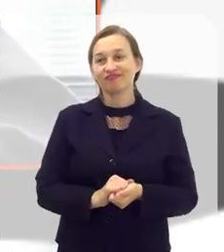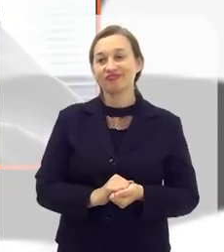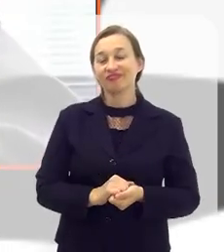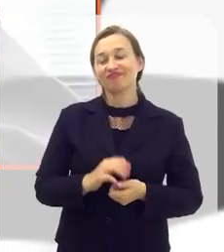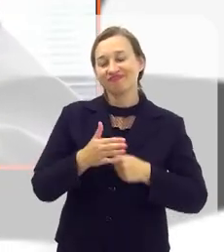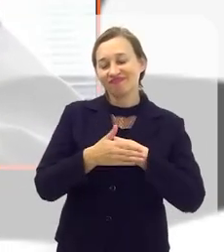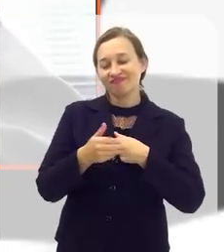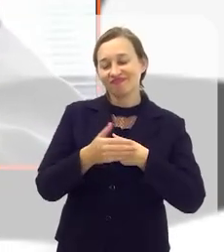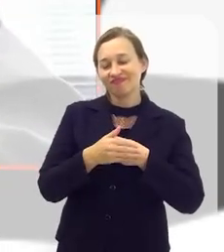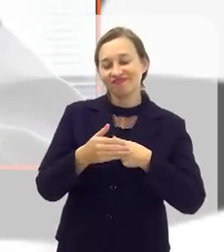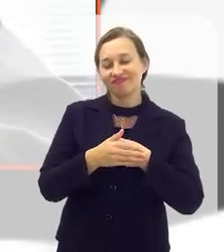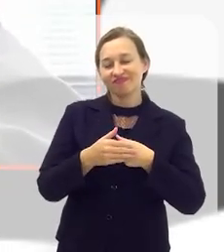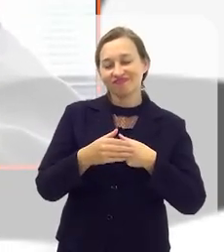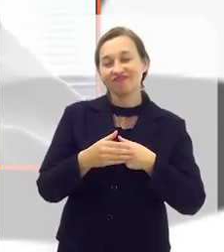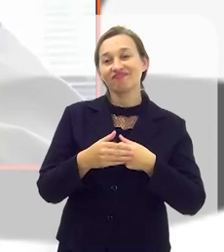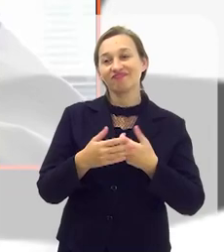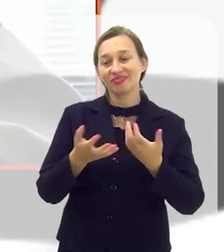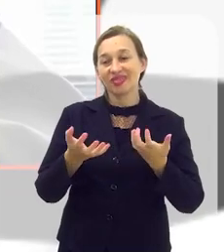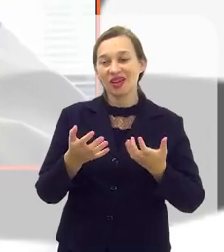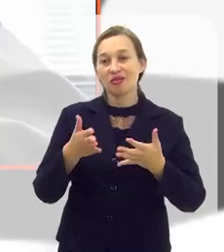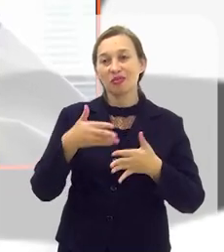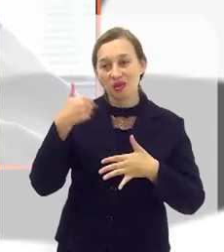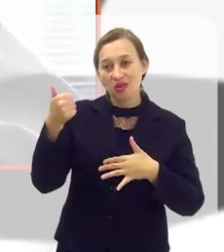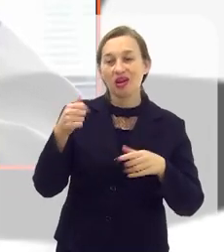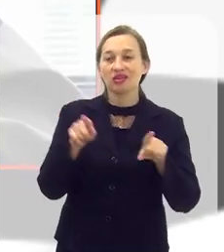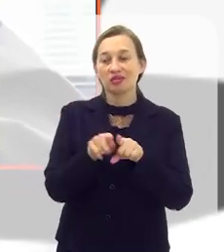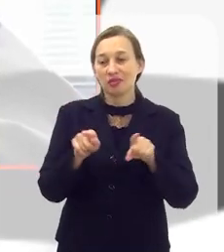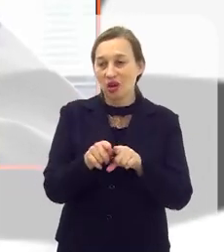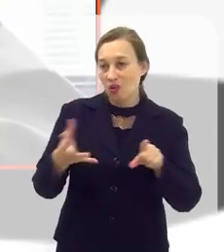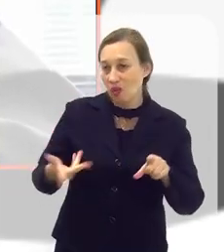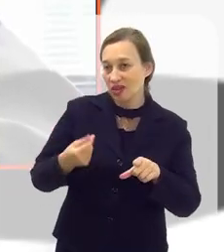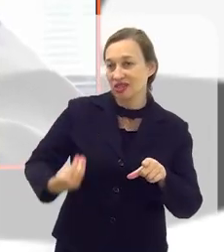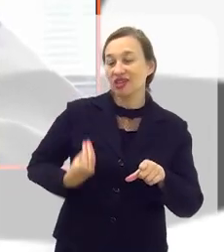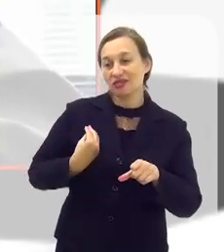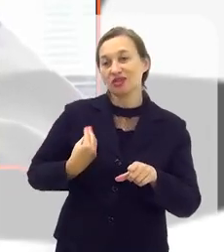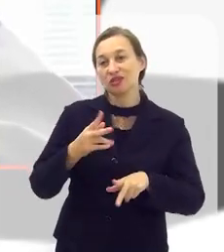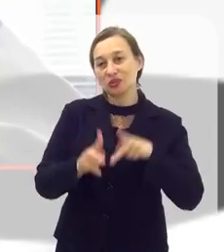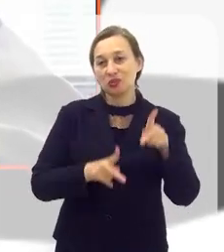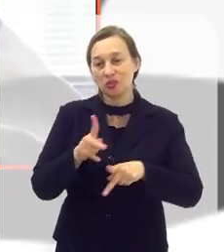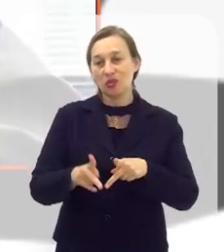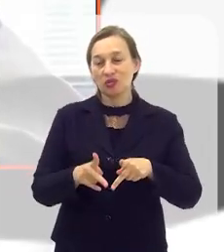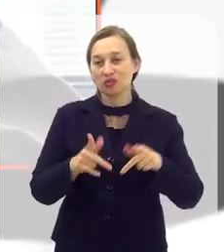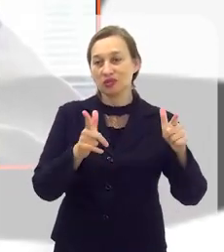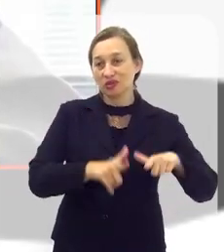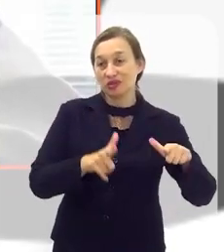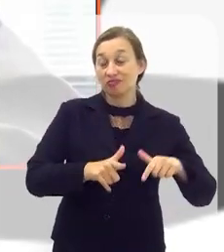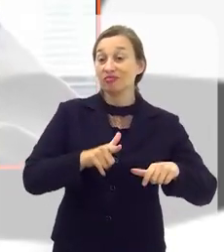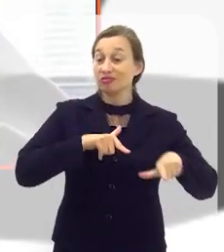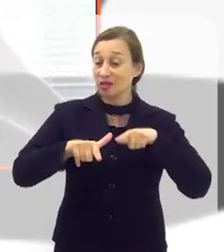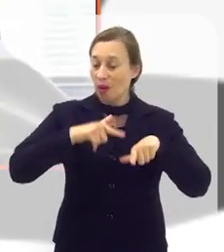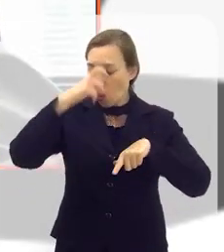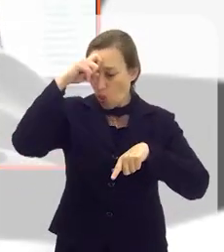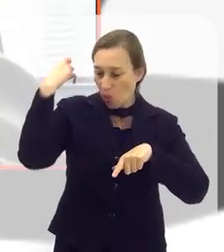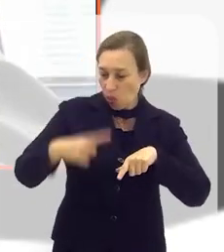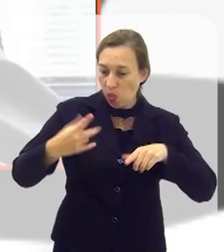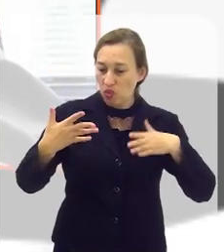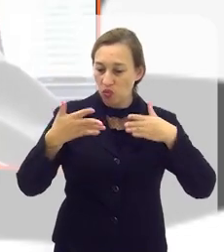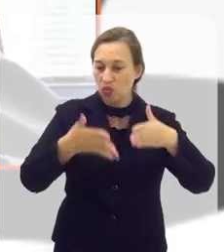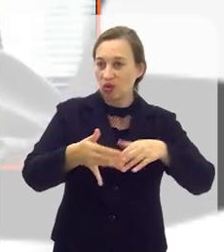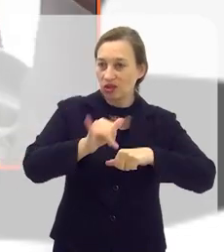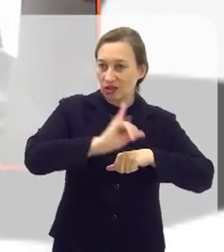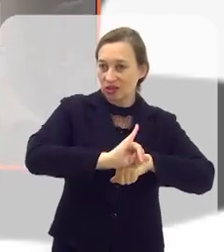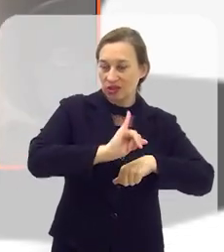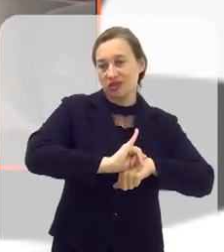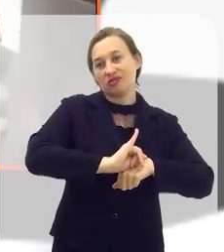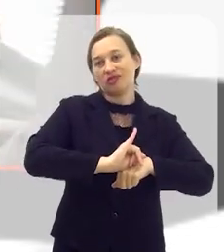tenho um carinho muito grande e quero melhorar também a qualidade de vida daquela população. Então, nós estamos trabalhando muito focado em